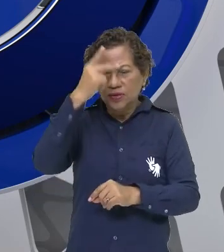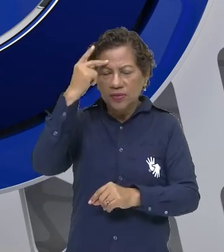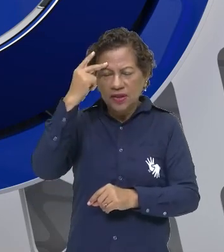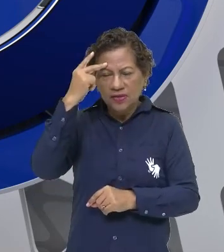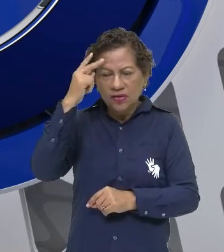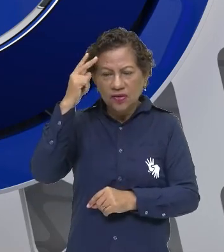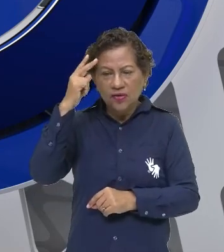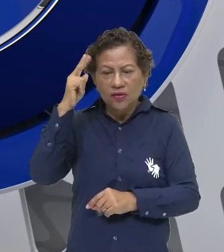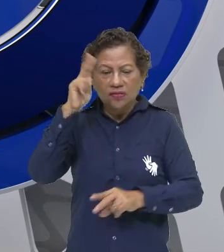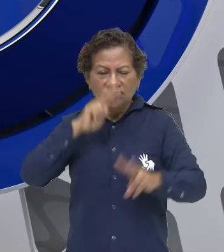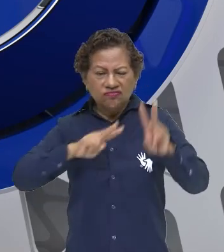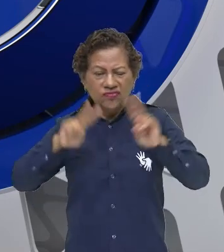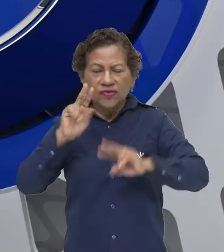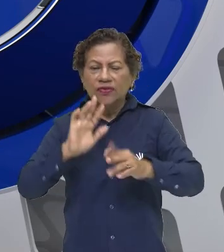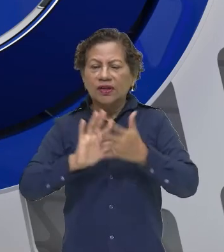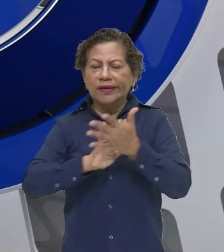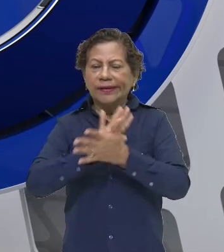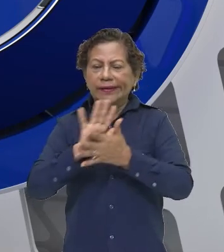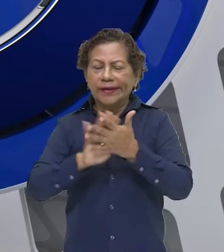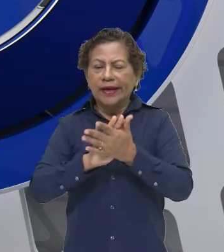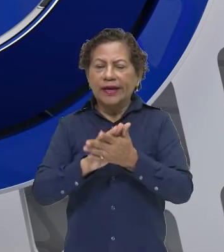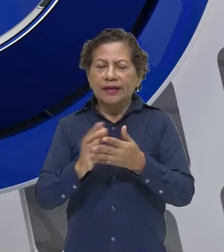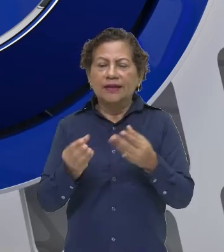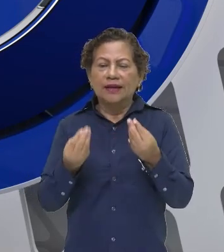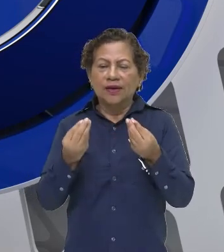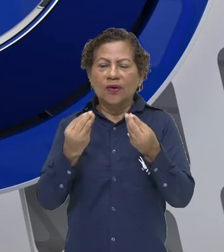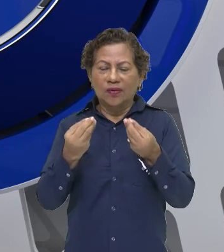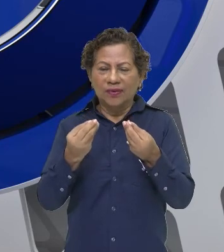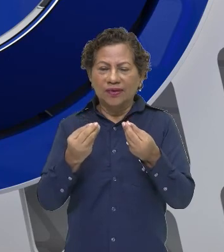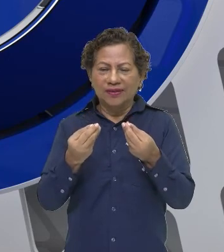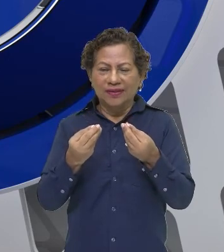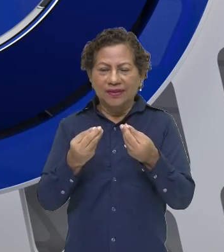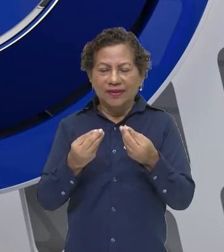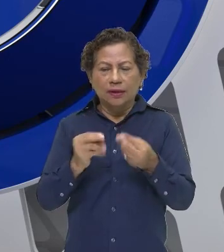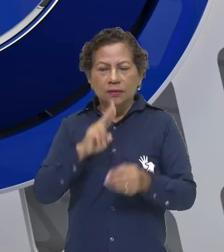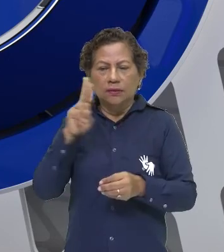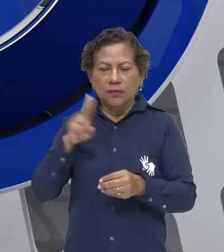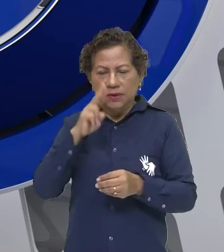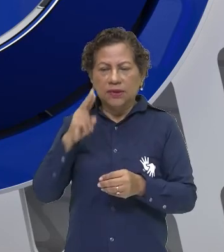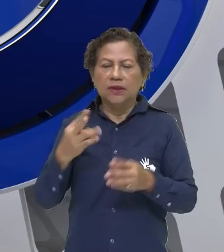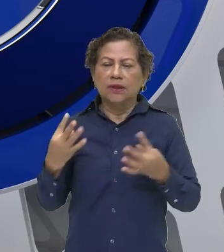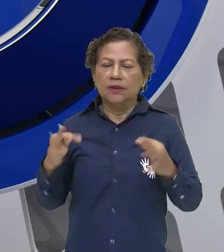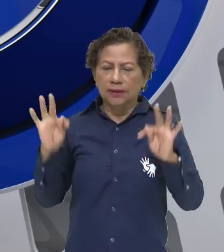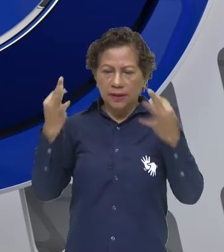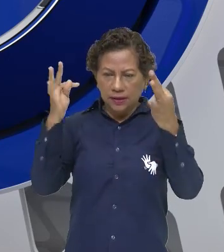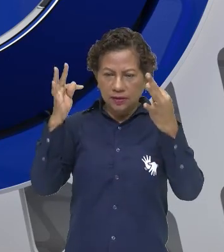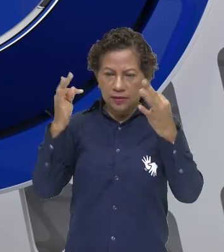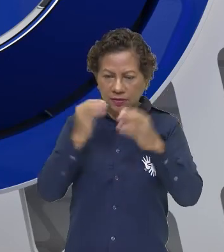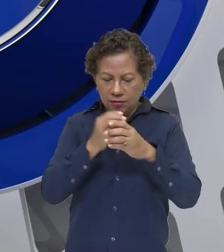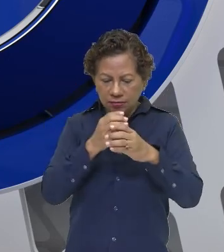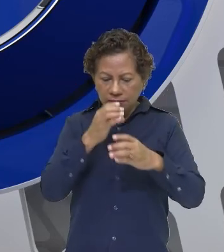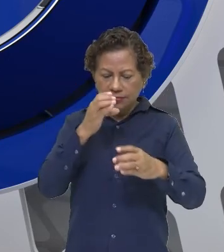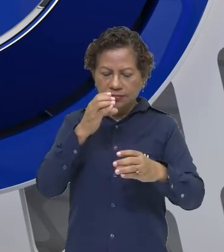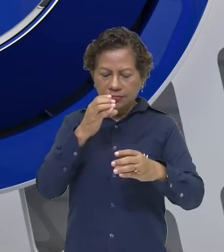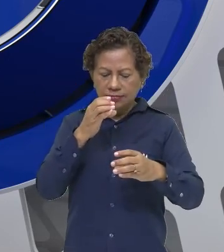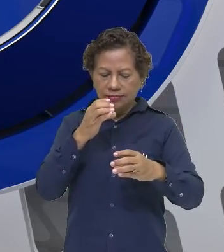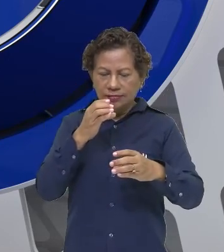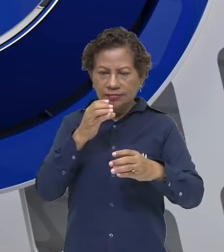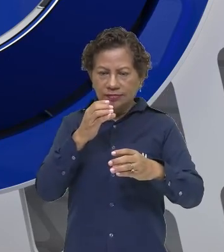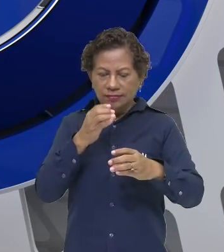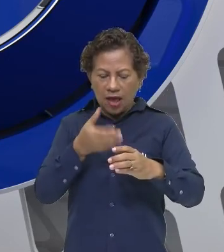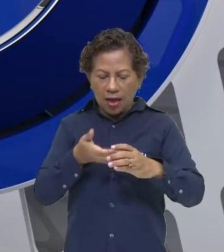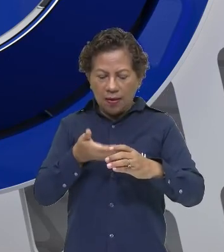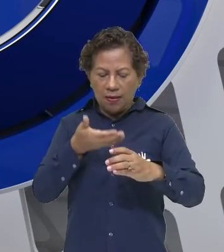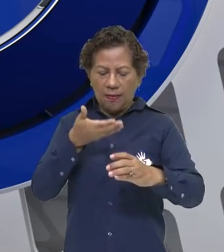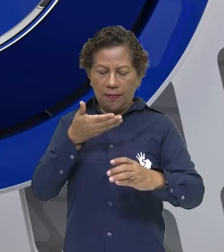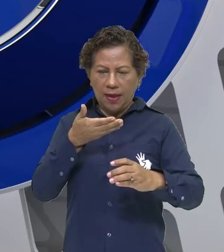e eles trazem isso para a gente. Então, a tecnologia, mais uma vez, nos auxiliando. E aí, na nossa